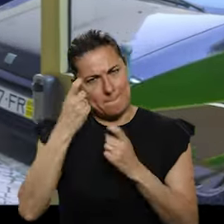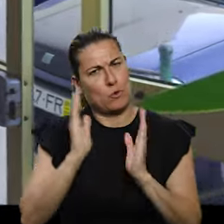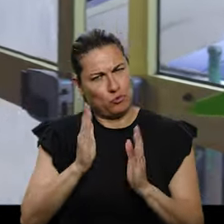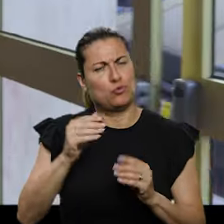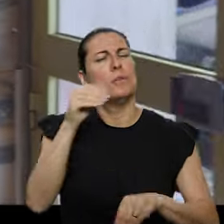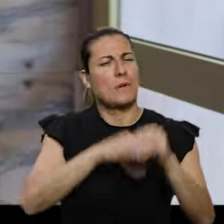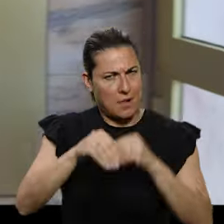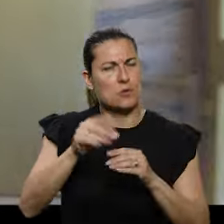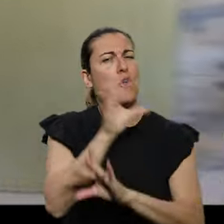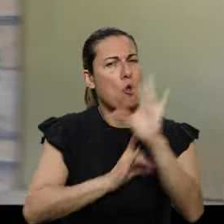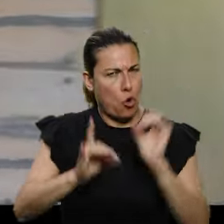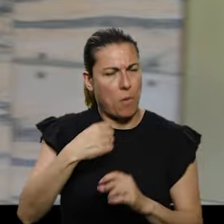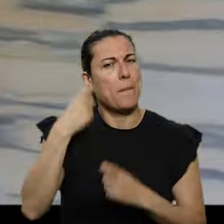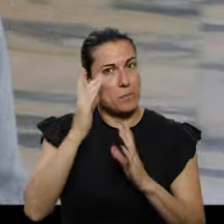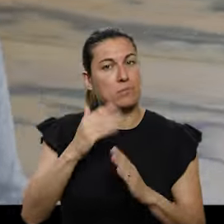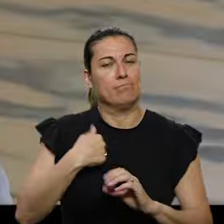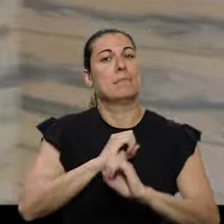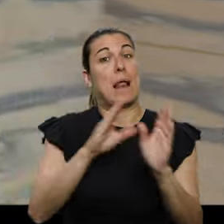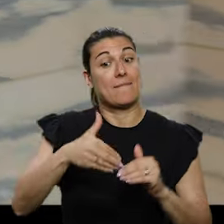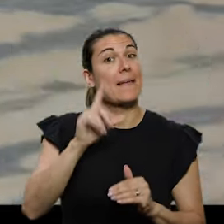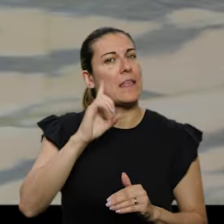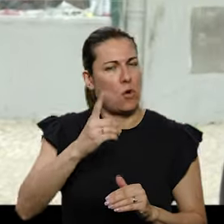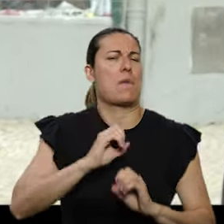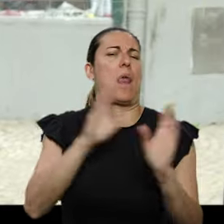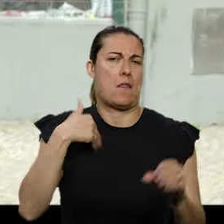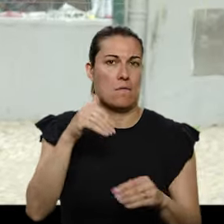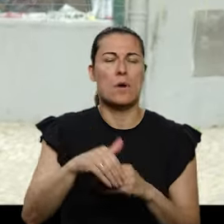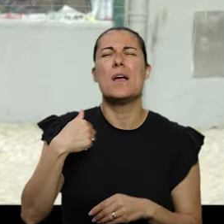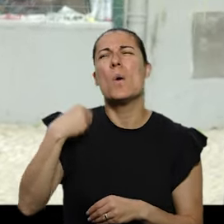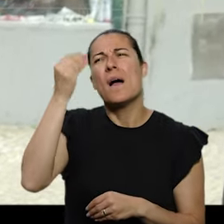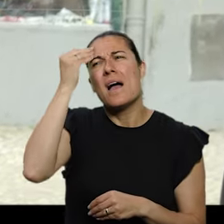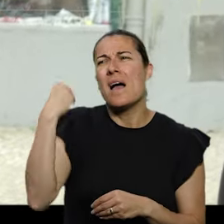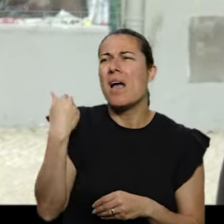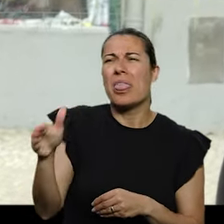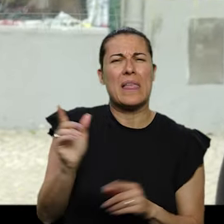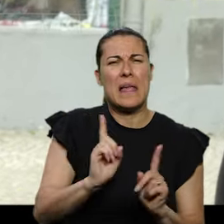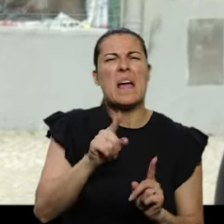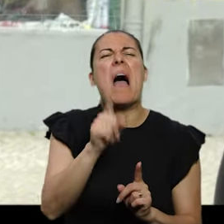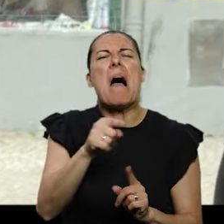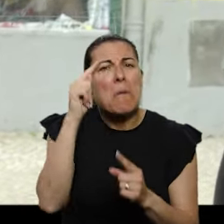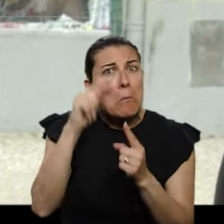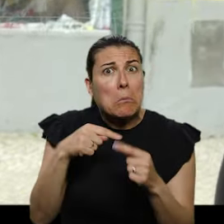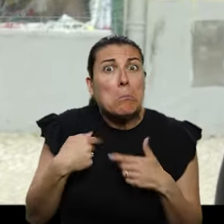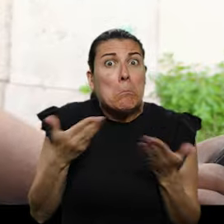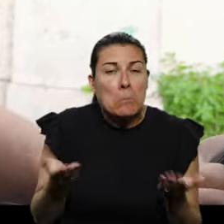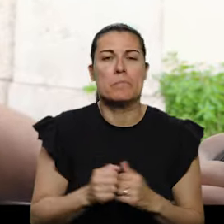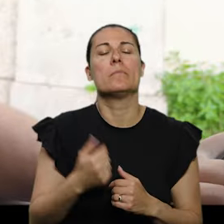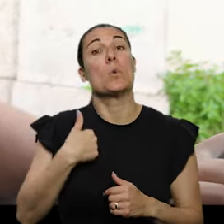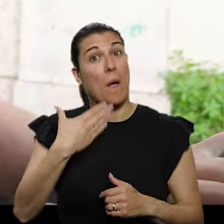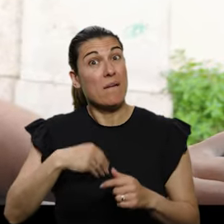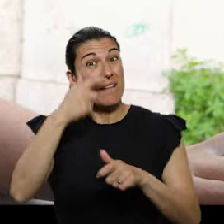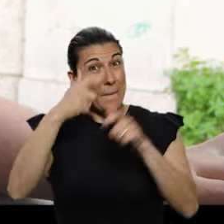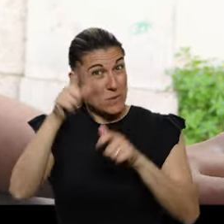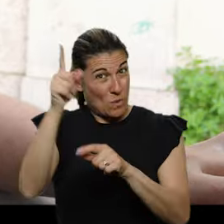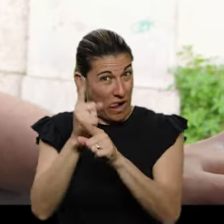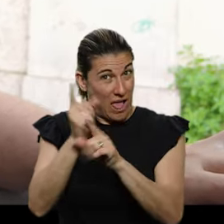pensei sobre as eleições europeias e claro que vou votar neste dia 9. Como é que eu não quero saber? Mas eu não sei para que é isso serve. Eu gostaria de ver